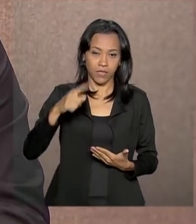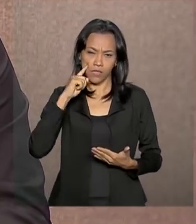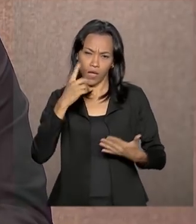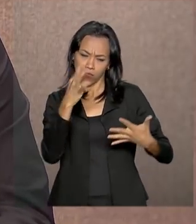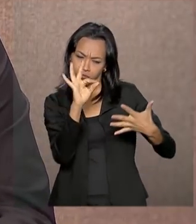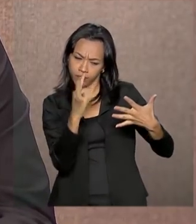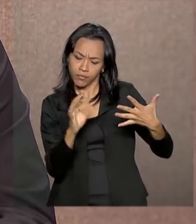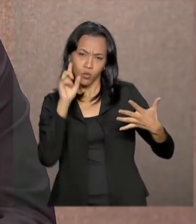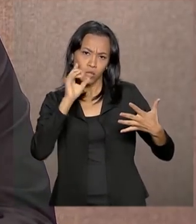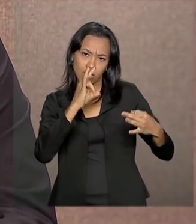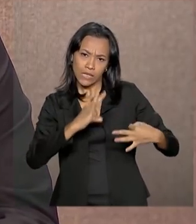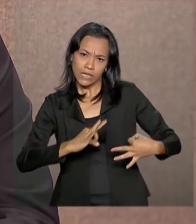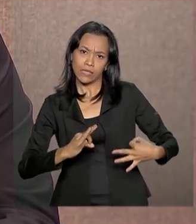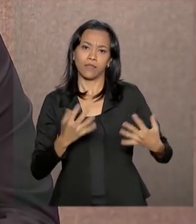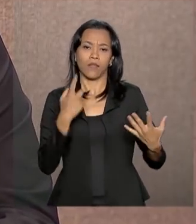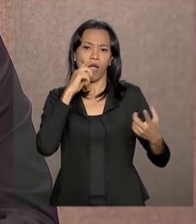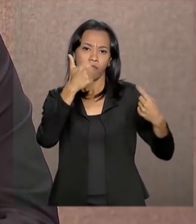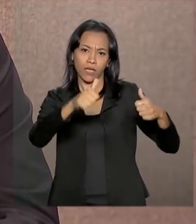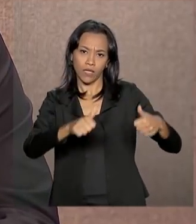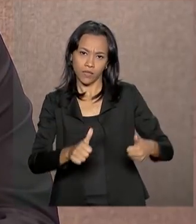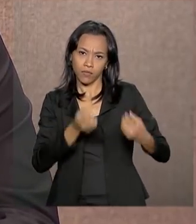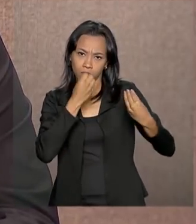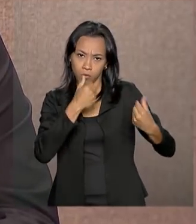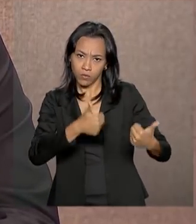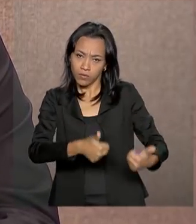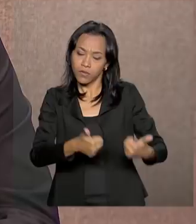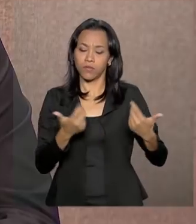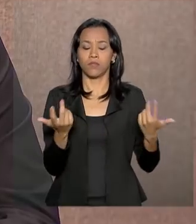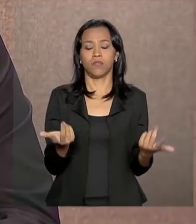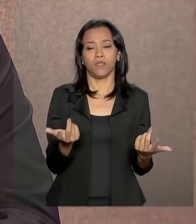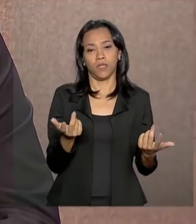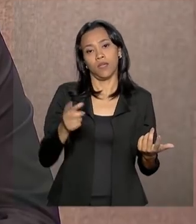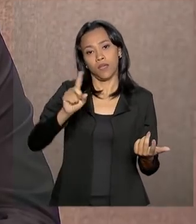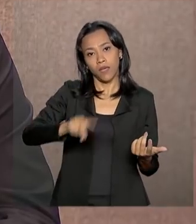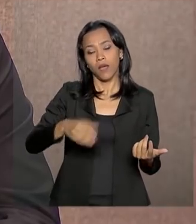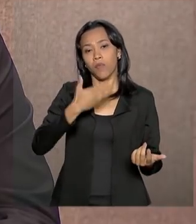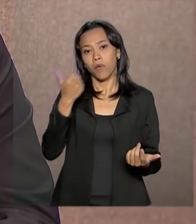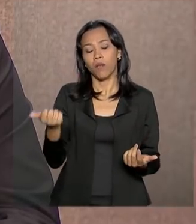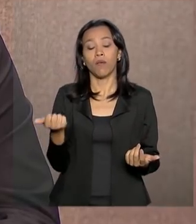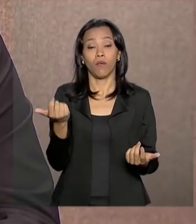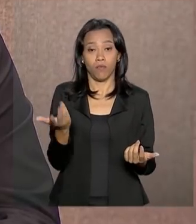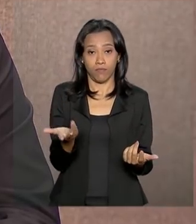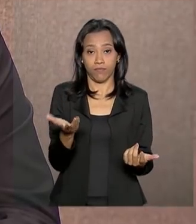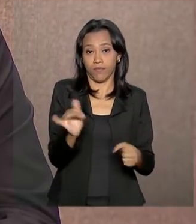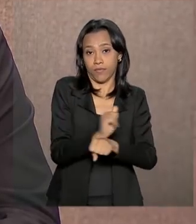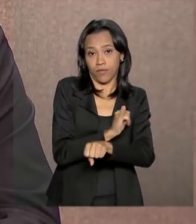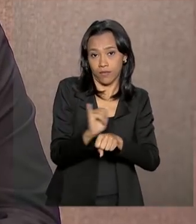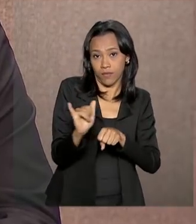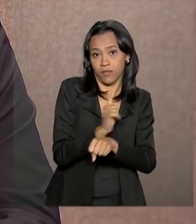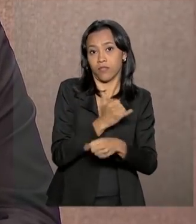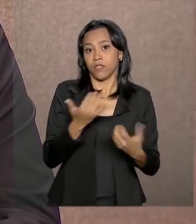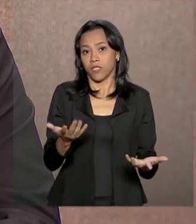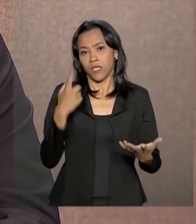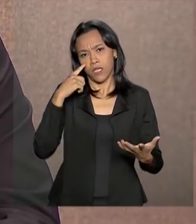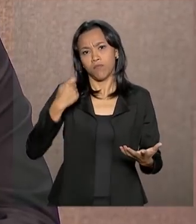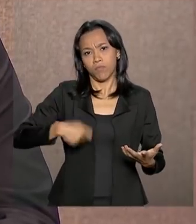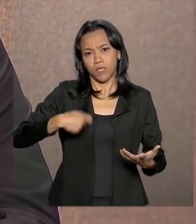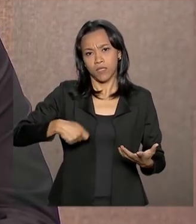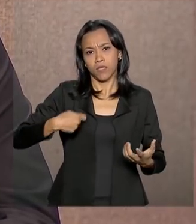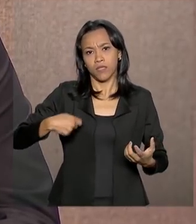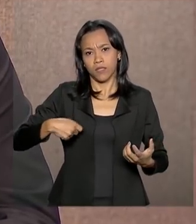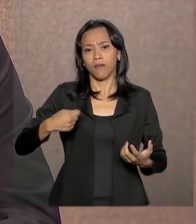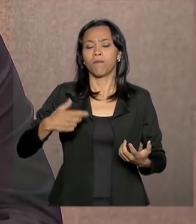funcionando, que é a melhor instrumentação possível, que as inspeções são realizadas